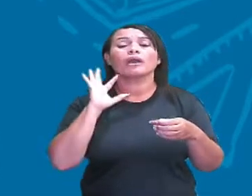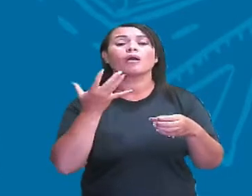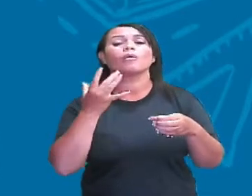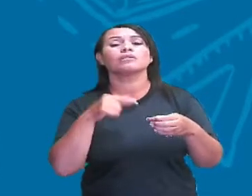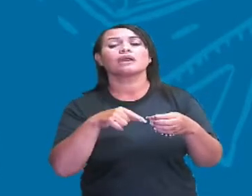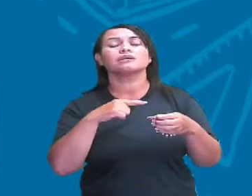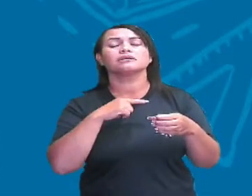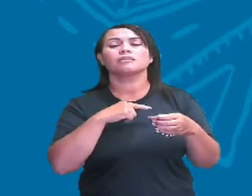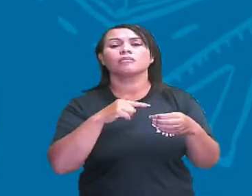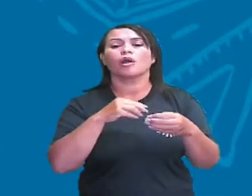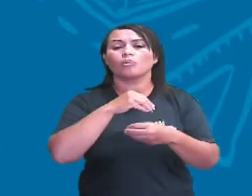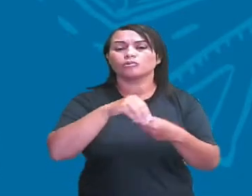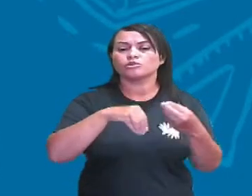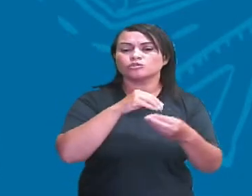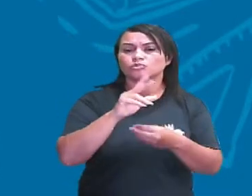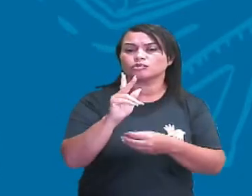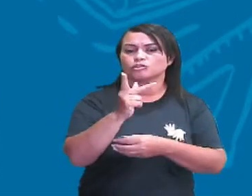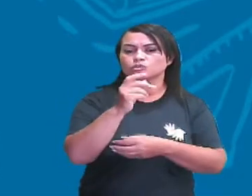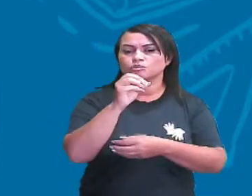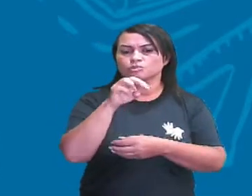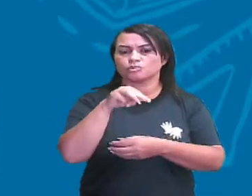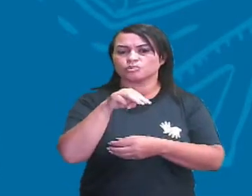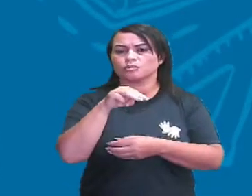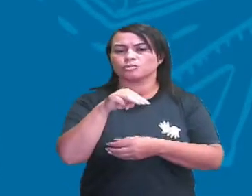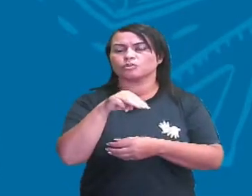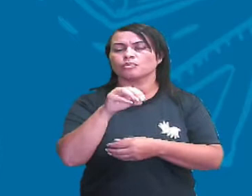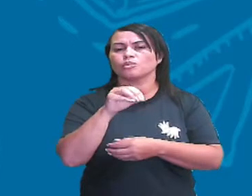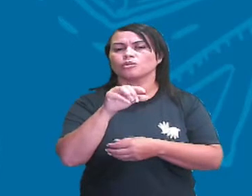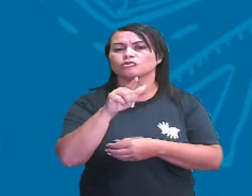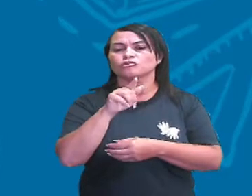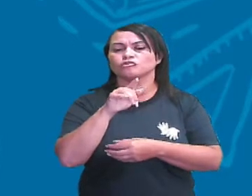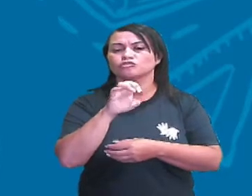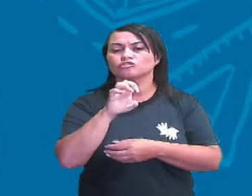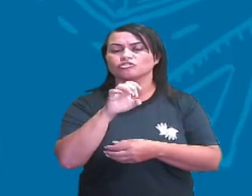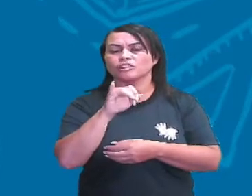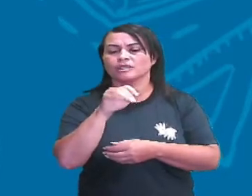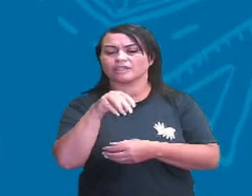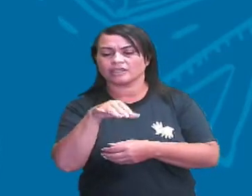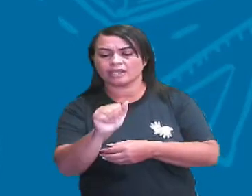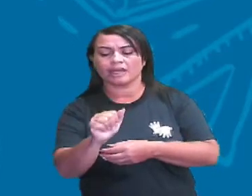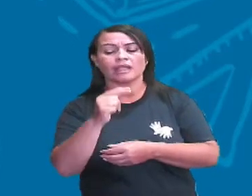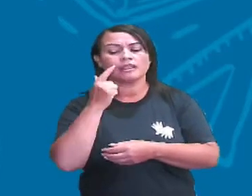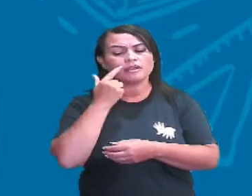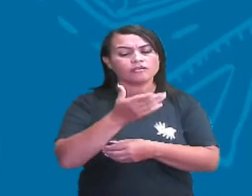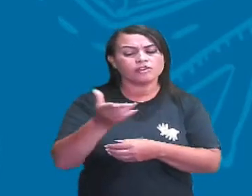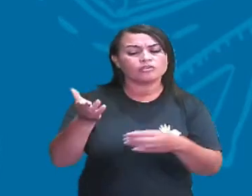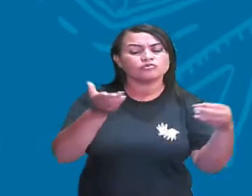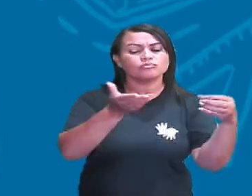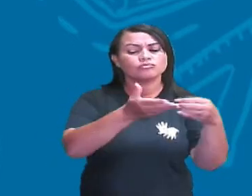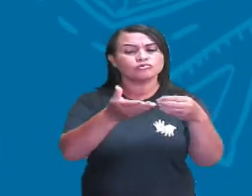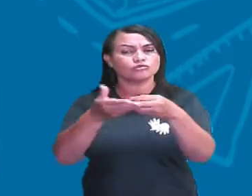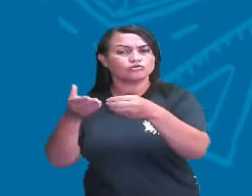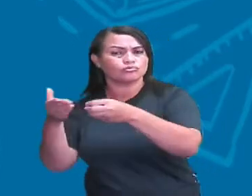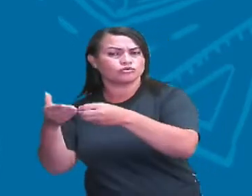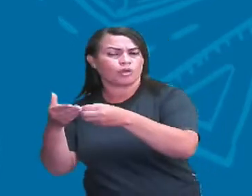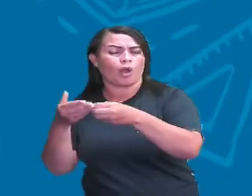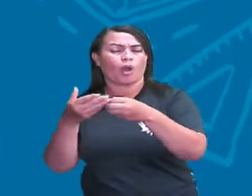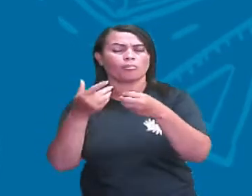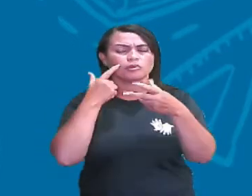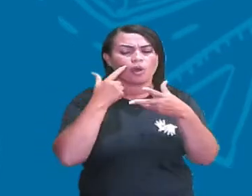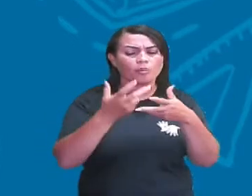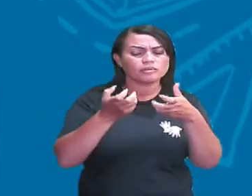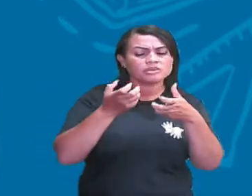mistura homogênea, por exemplo, como essa foto, essa imagem desses copos aí, você não consegue, apenas